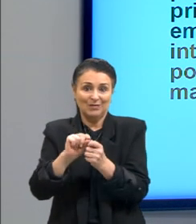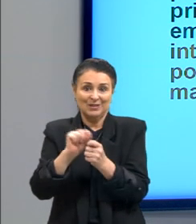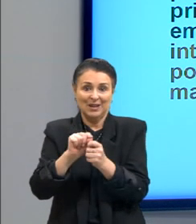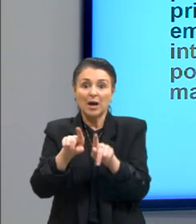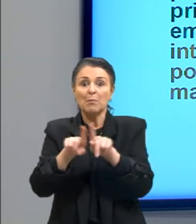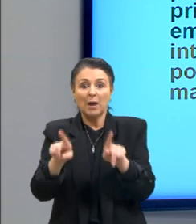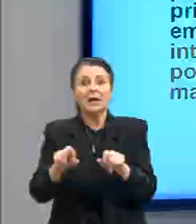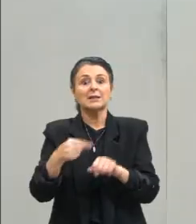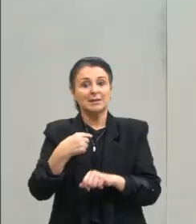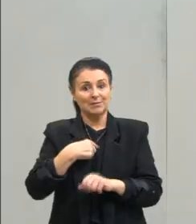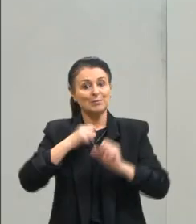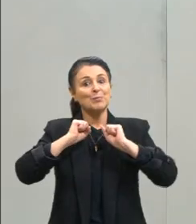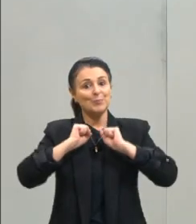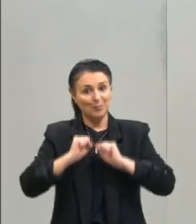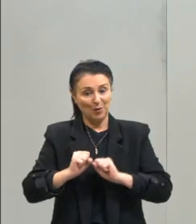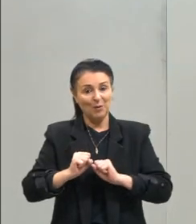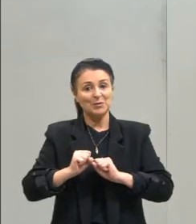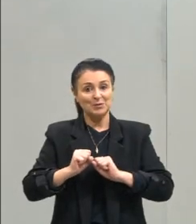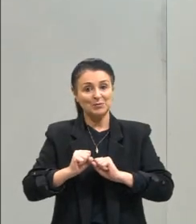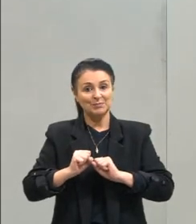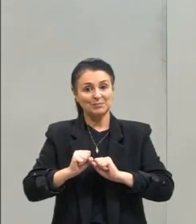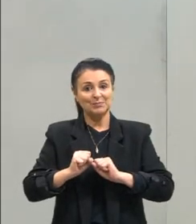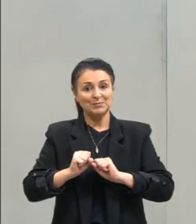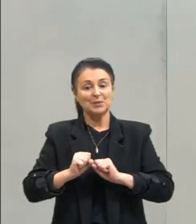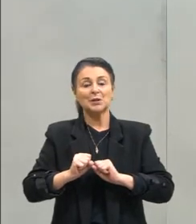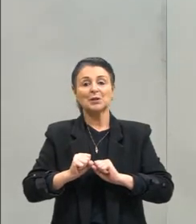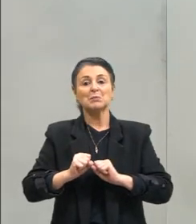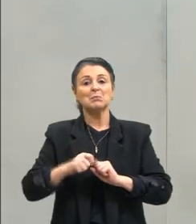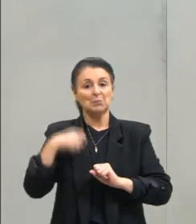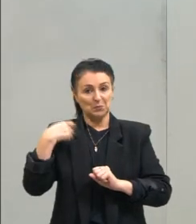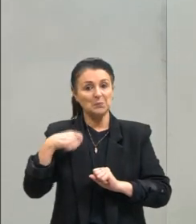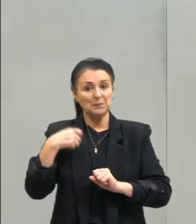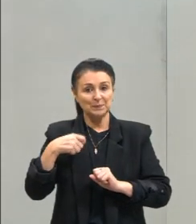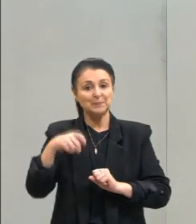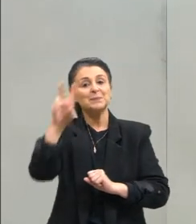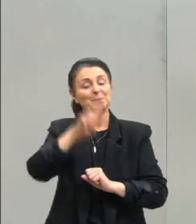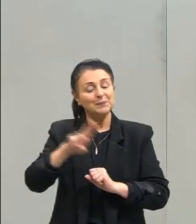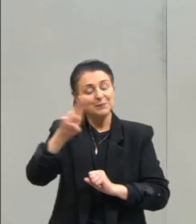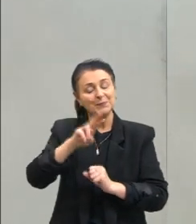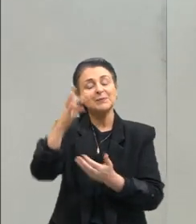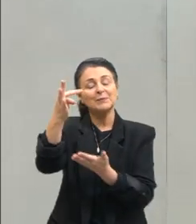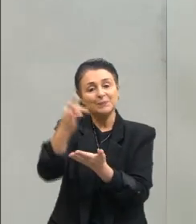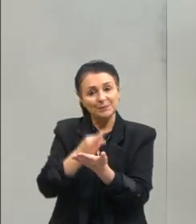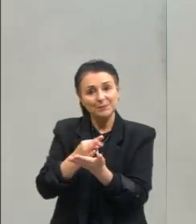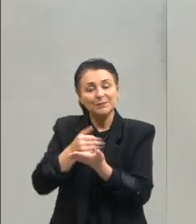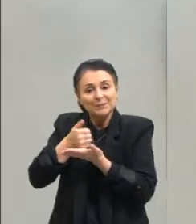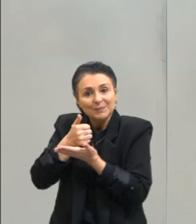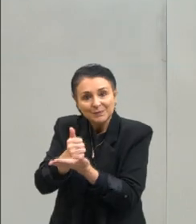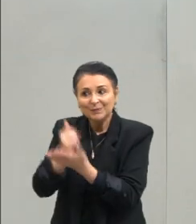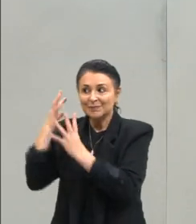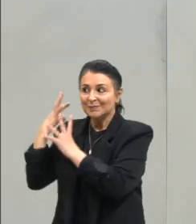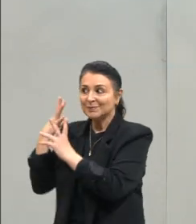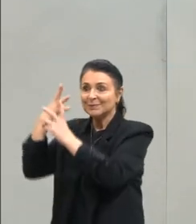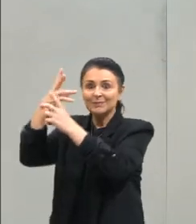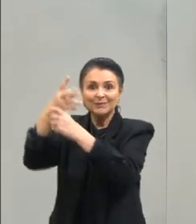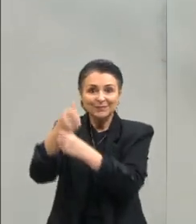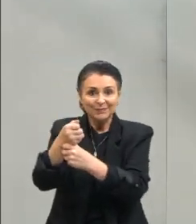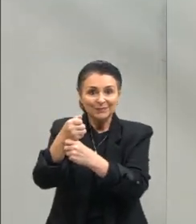mas eu posso e devo usar o texto de apoio para retomar esse